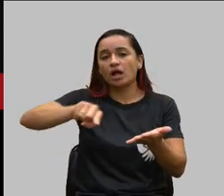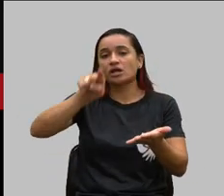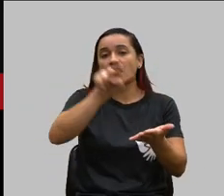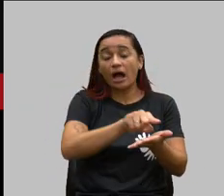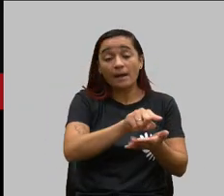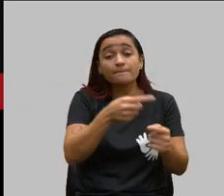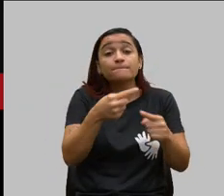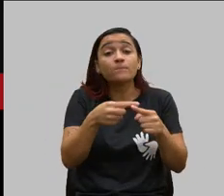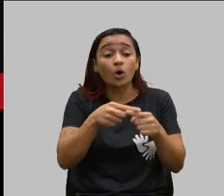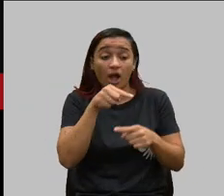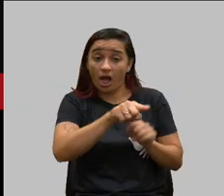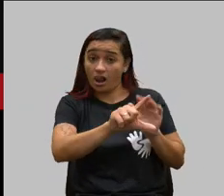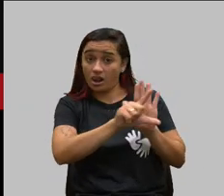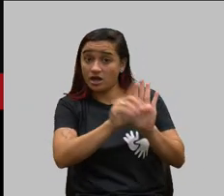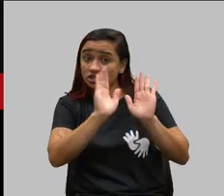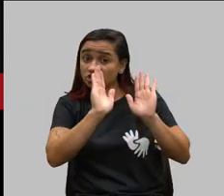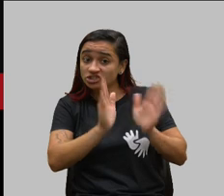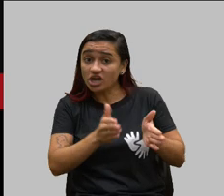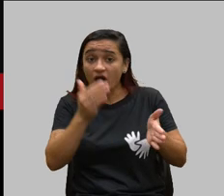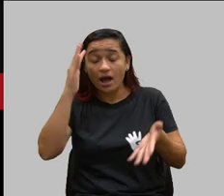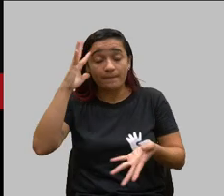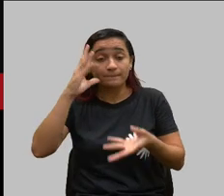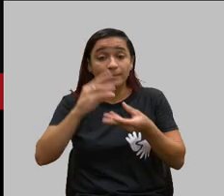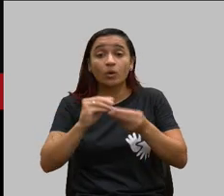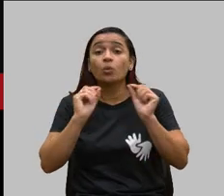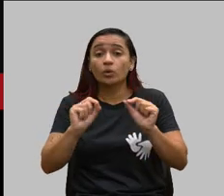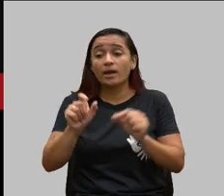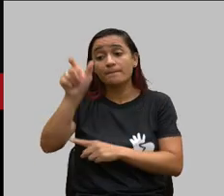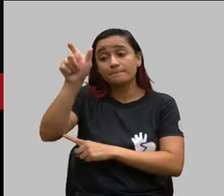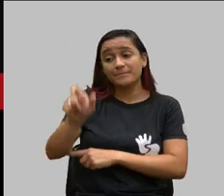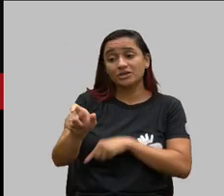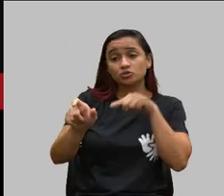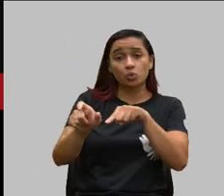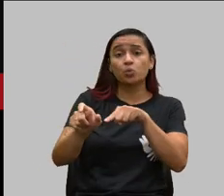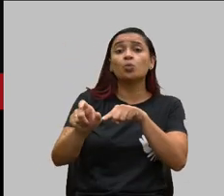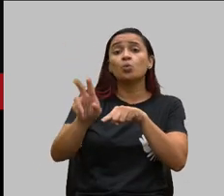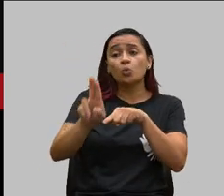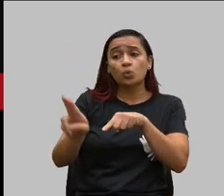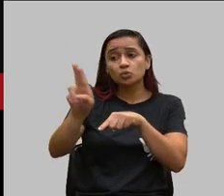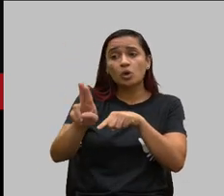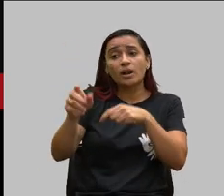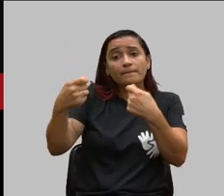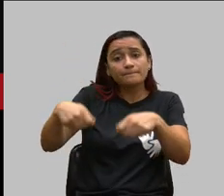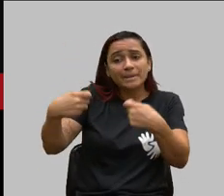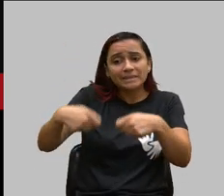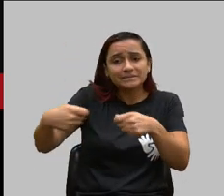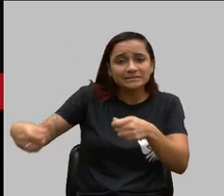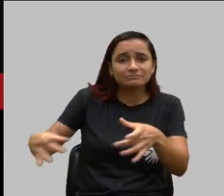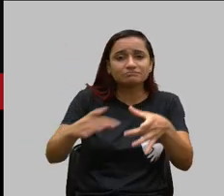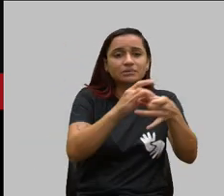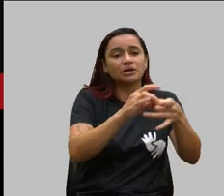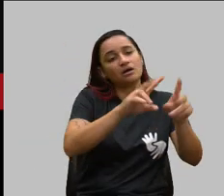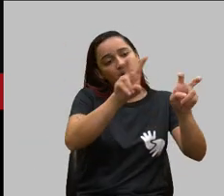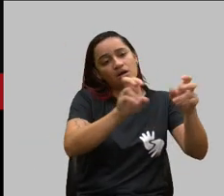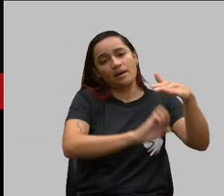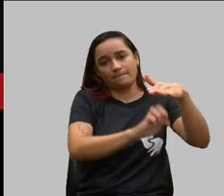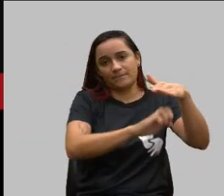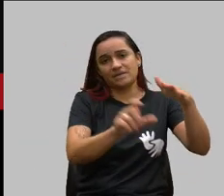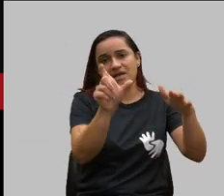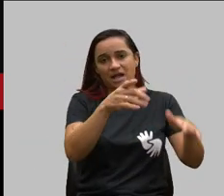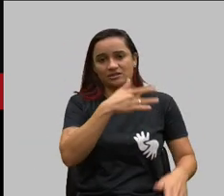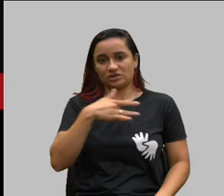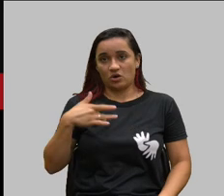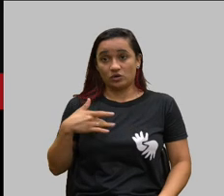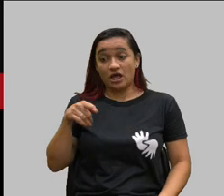sim que é o beneficiário ele é hipossuficiente em relação às operadoras que ele não tem qualquer